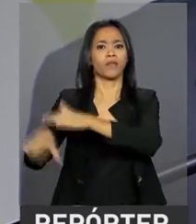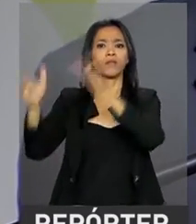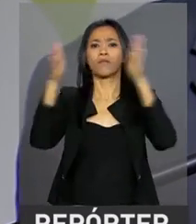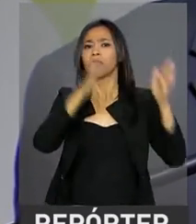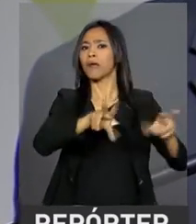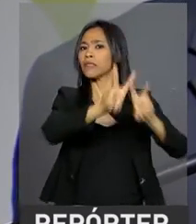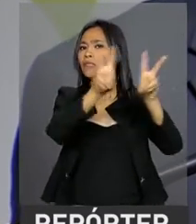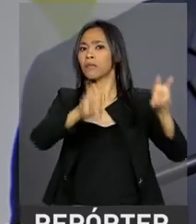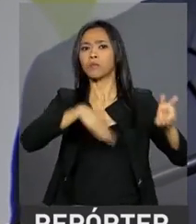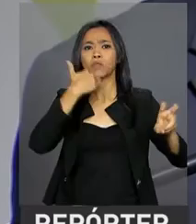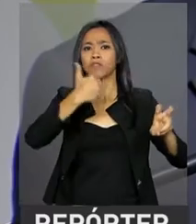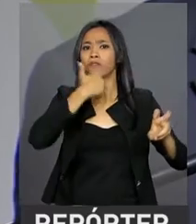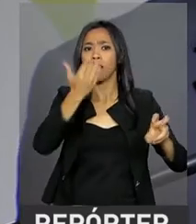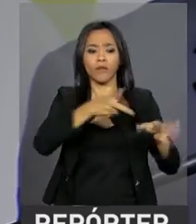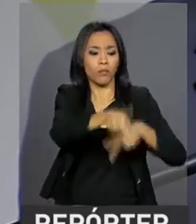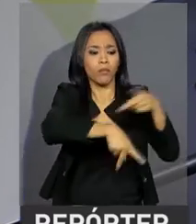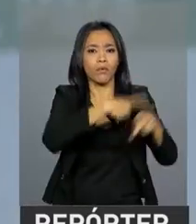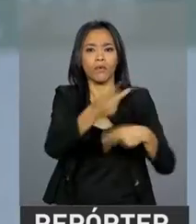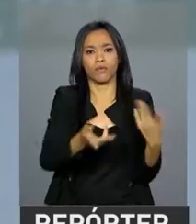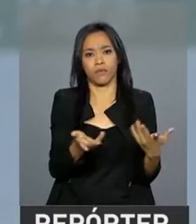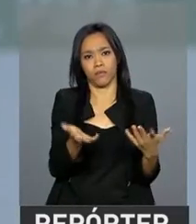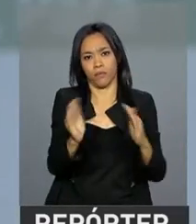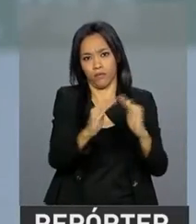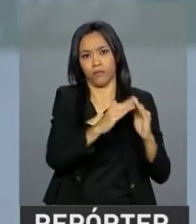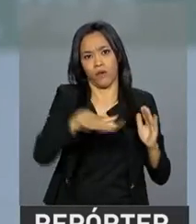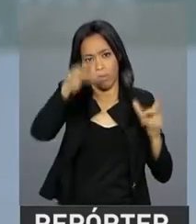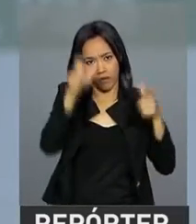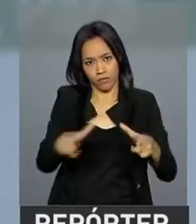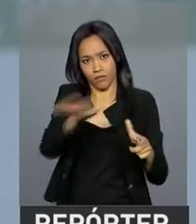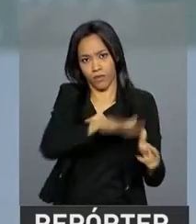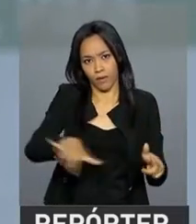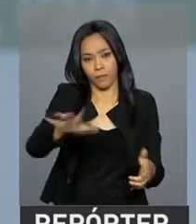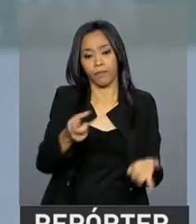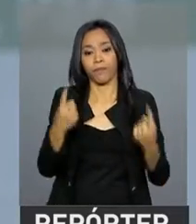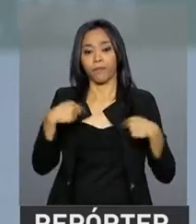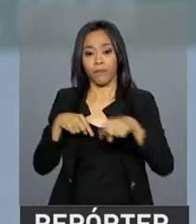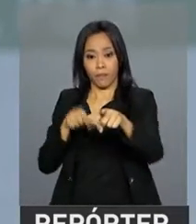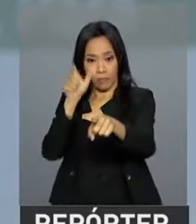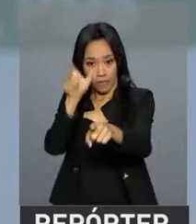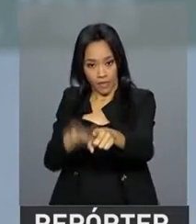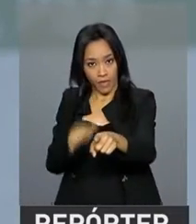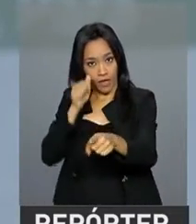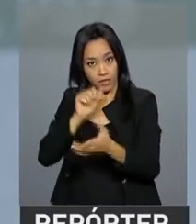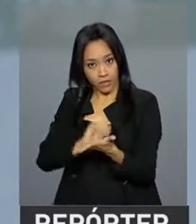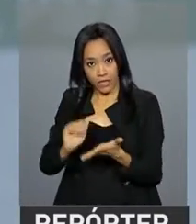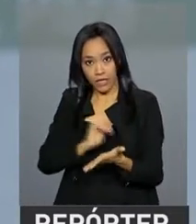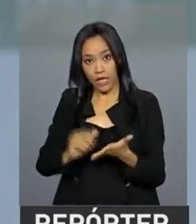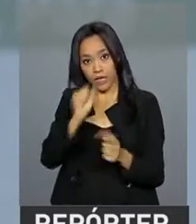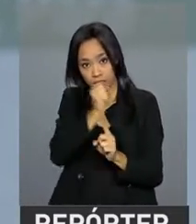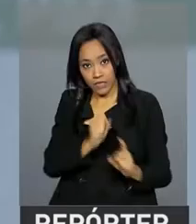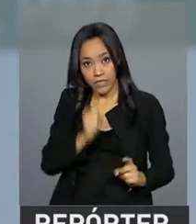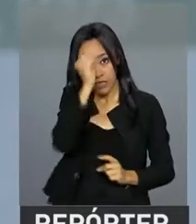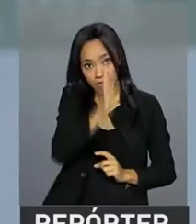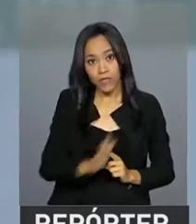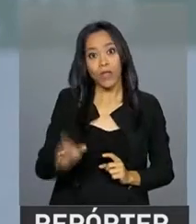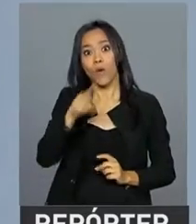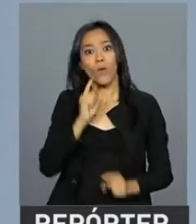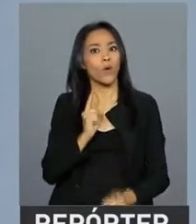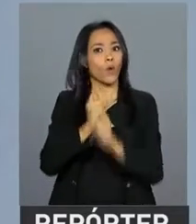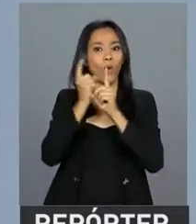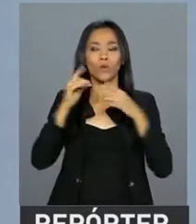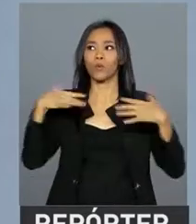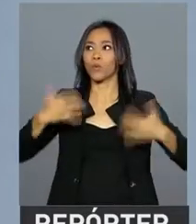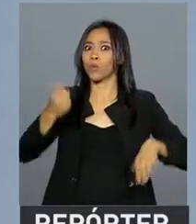da população vulnerável. A secretária nacional de assistência social destacou que o encontro é inédito.